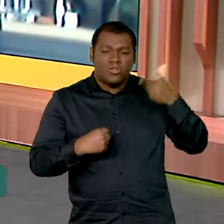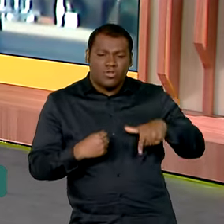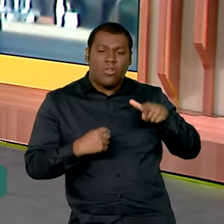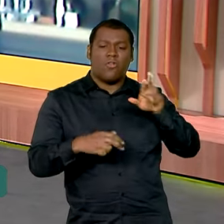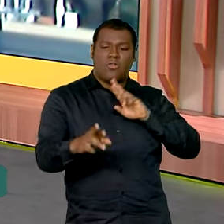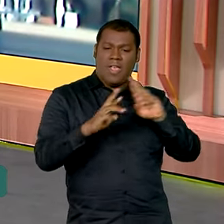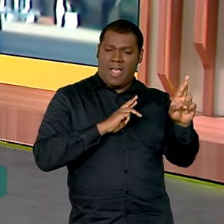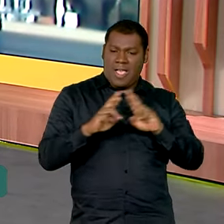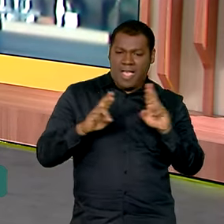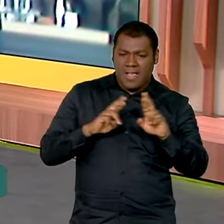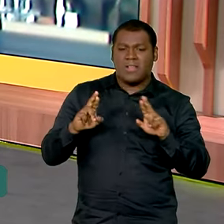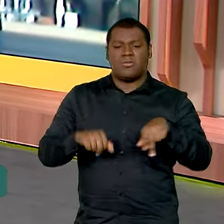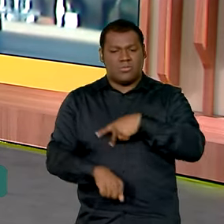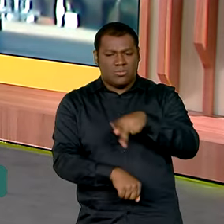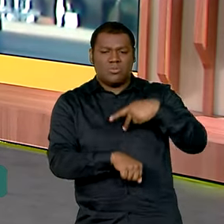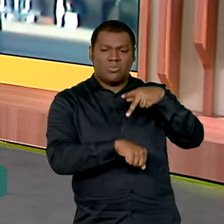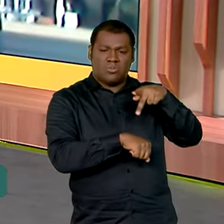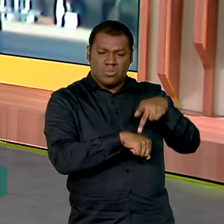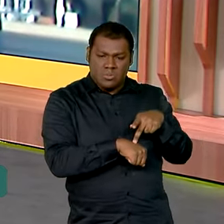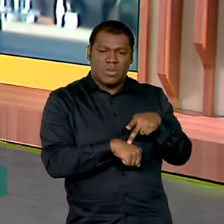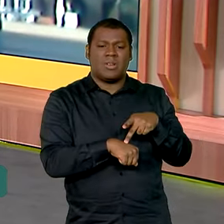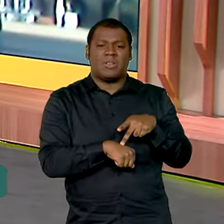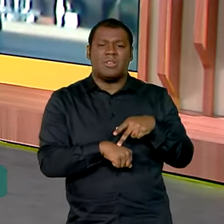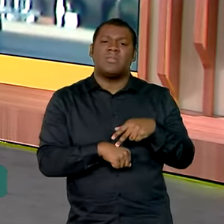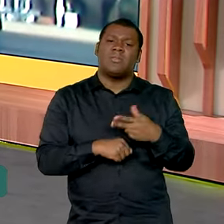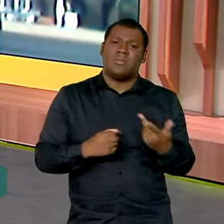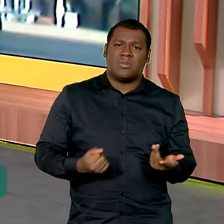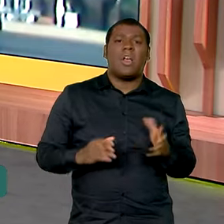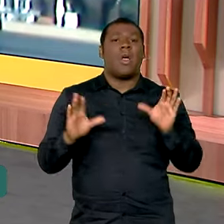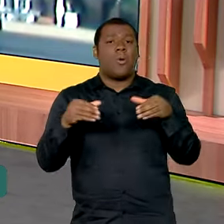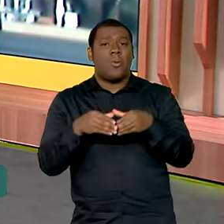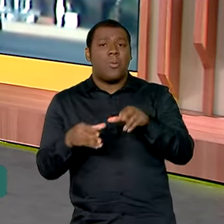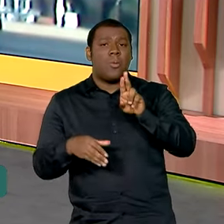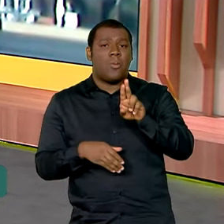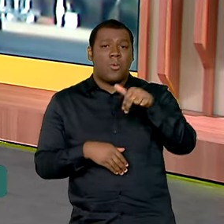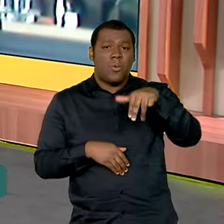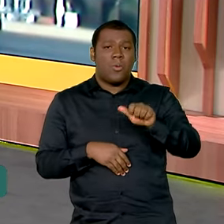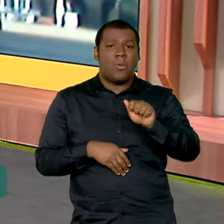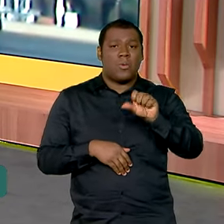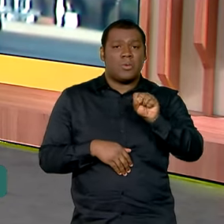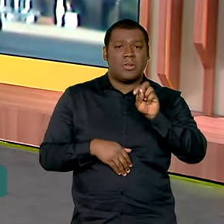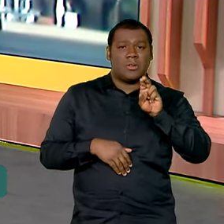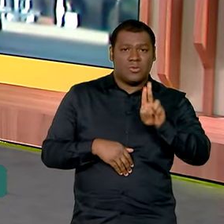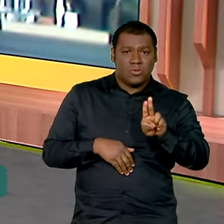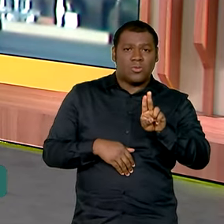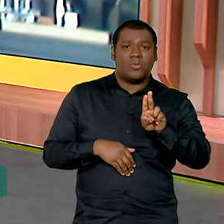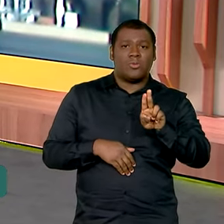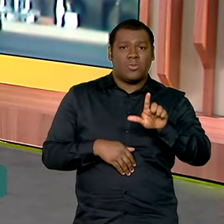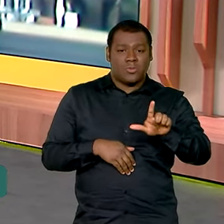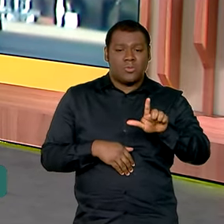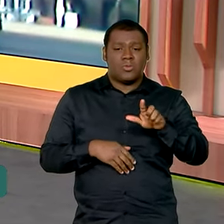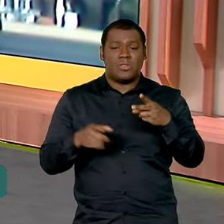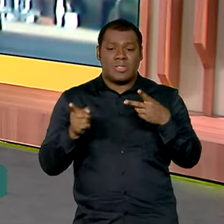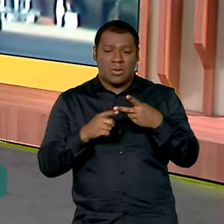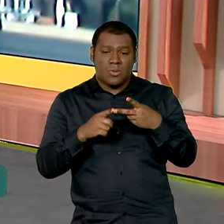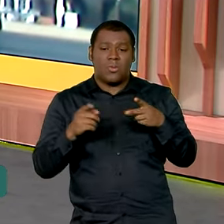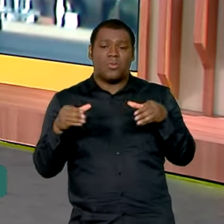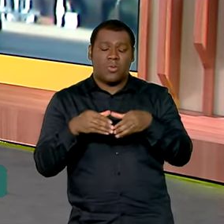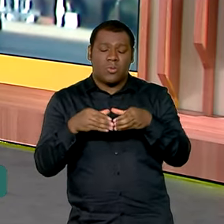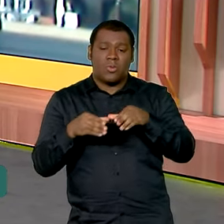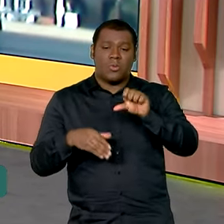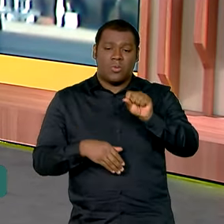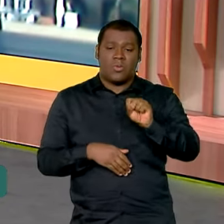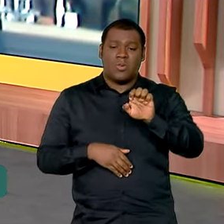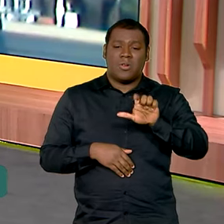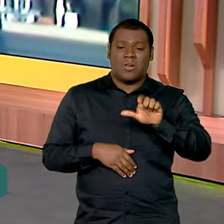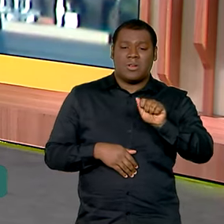fortalecer essas organizações, como a Unasul e como a Celac. Eu queria saber quais são esses objetivos